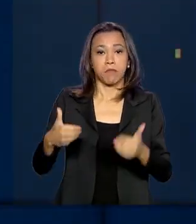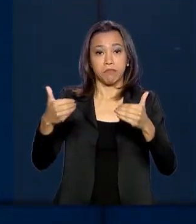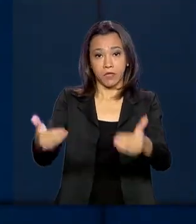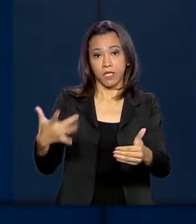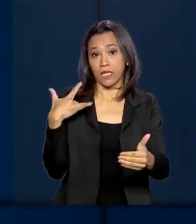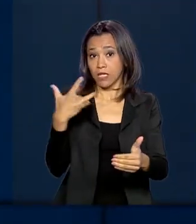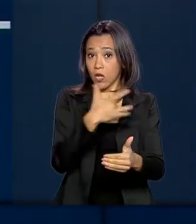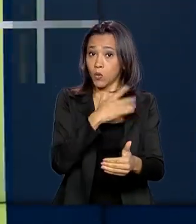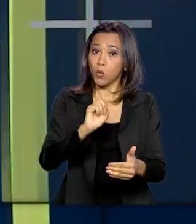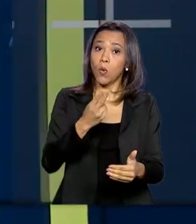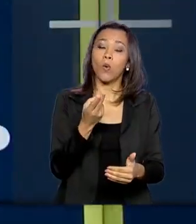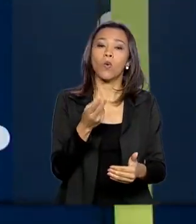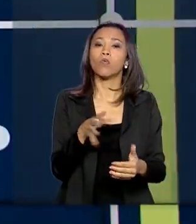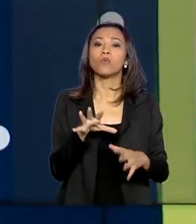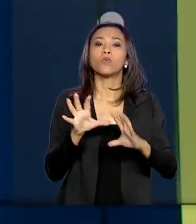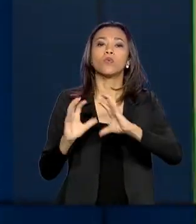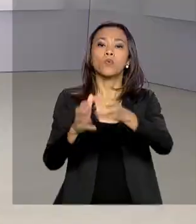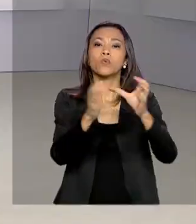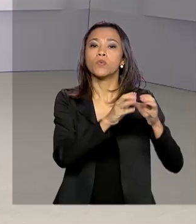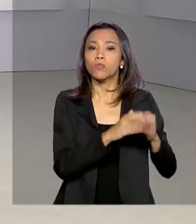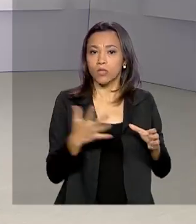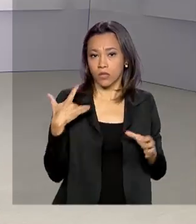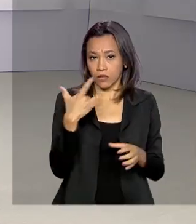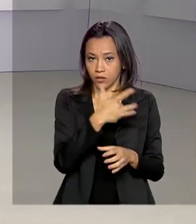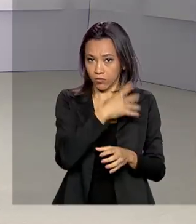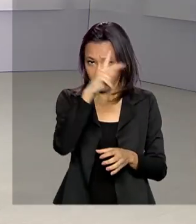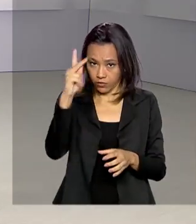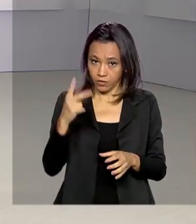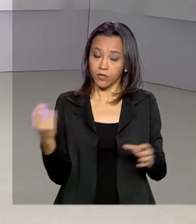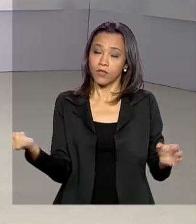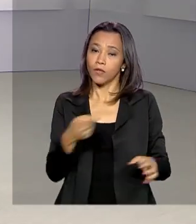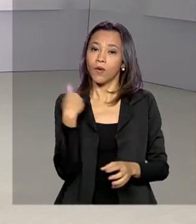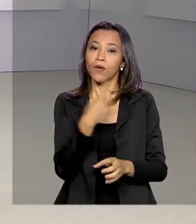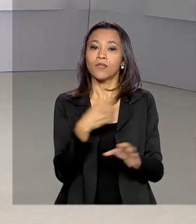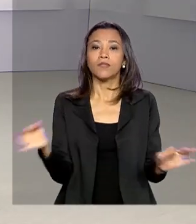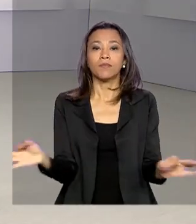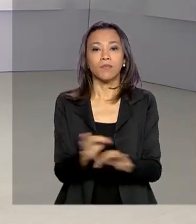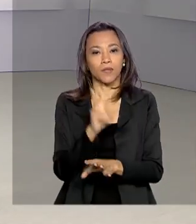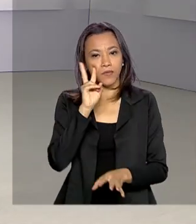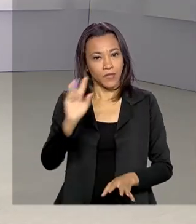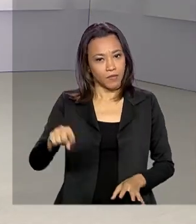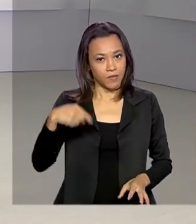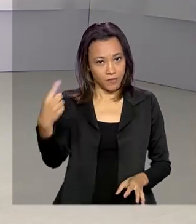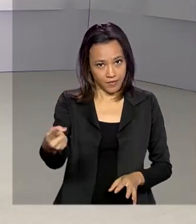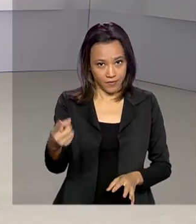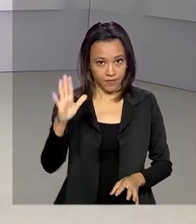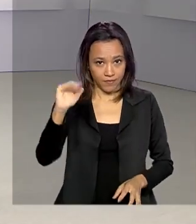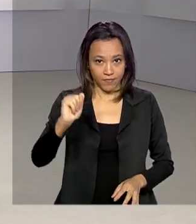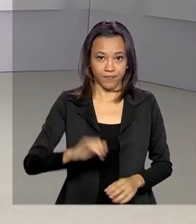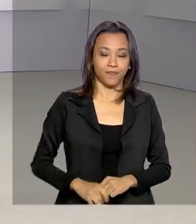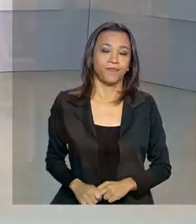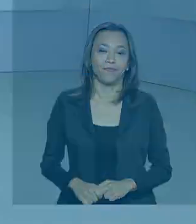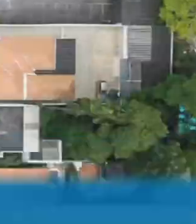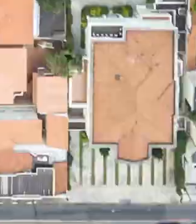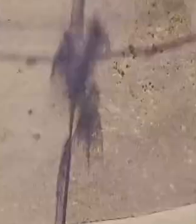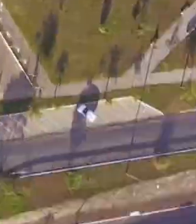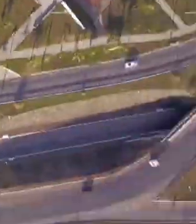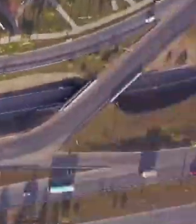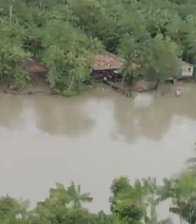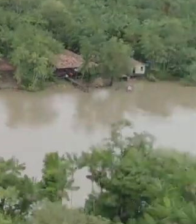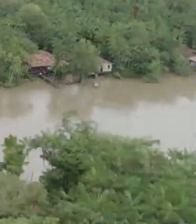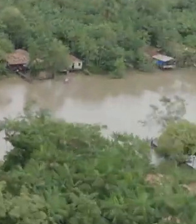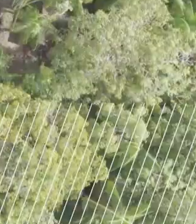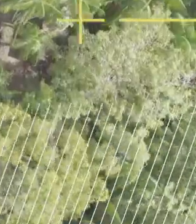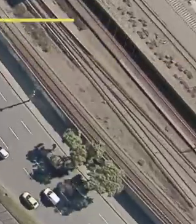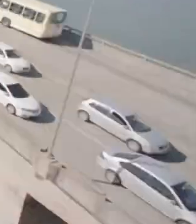órgãos estaduais de saúde. A gente fica por aqui. Nos vemos na próxima edição. Até lá. Tchau. Tchau.